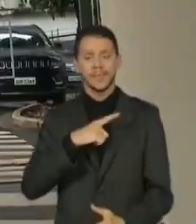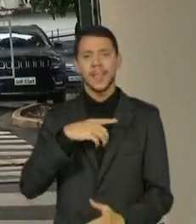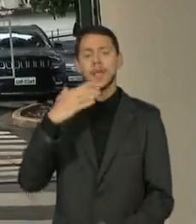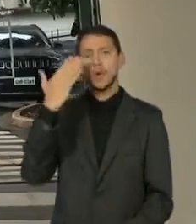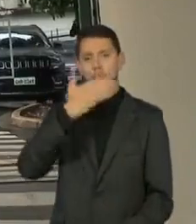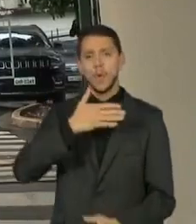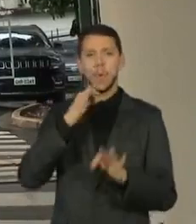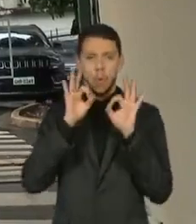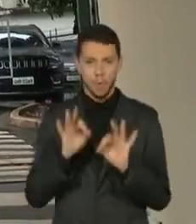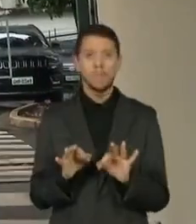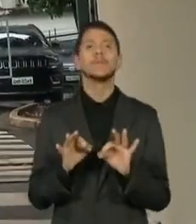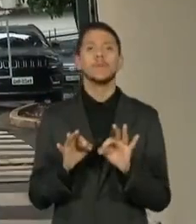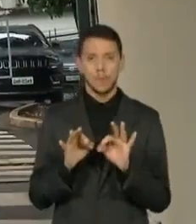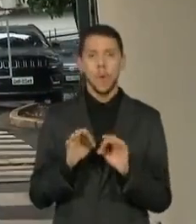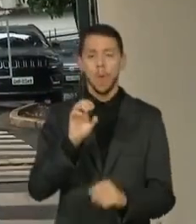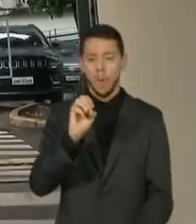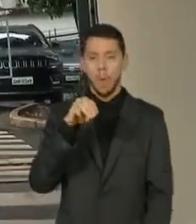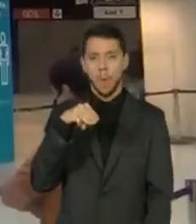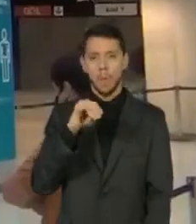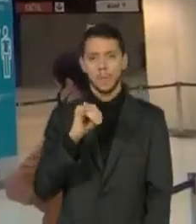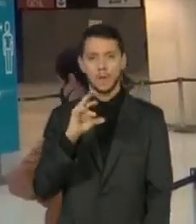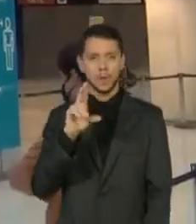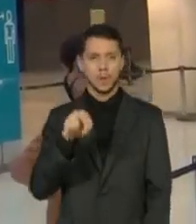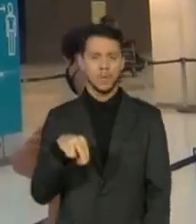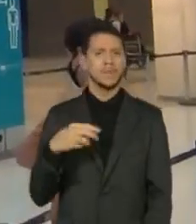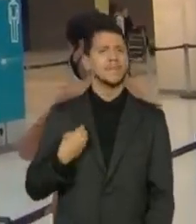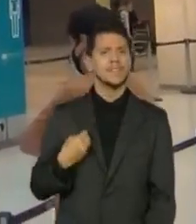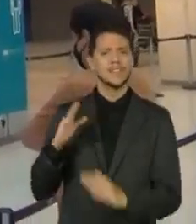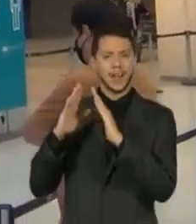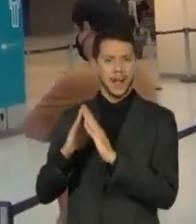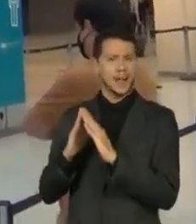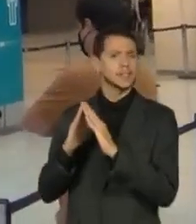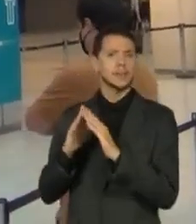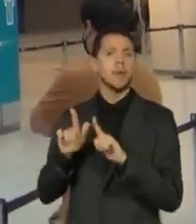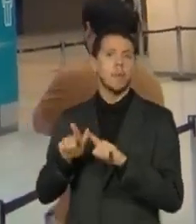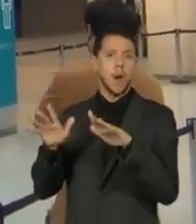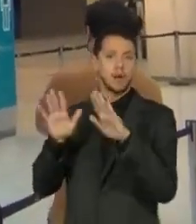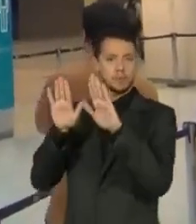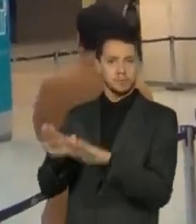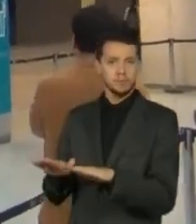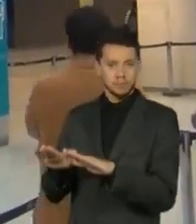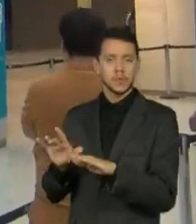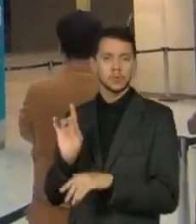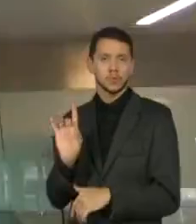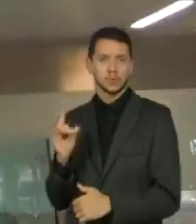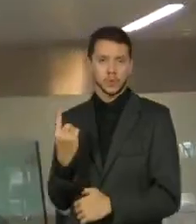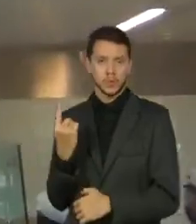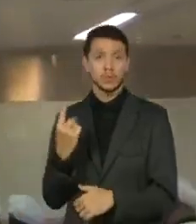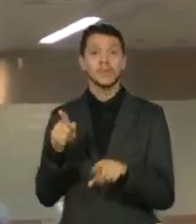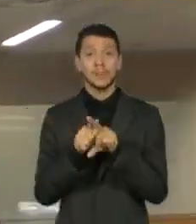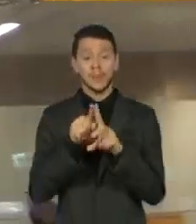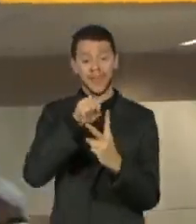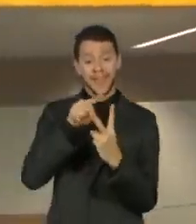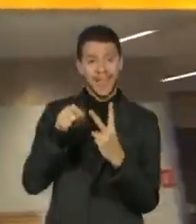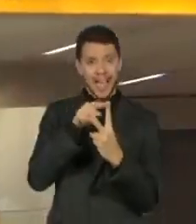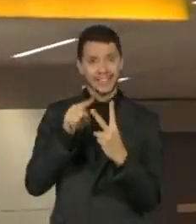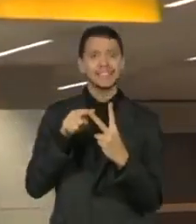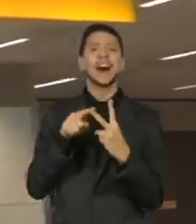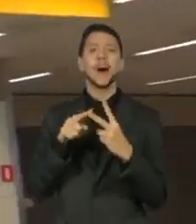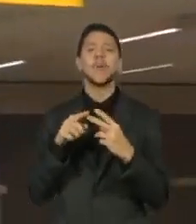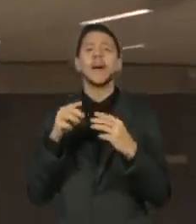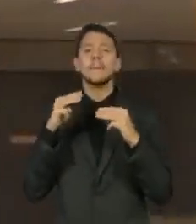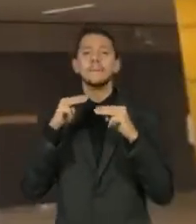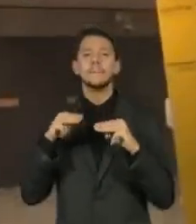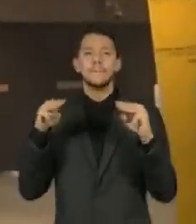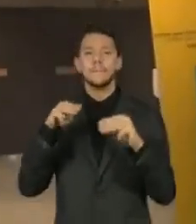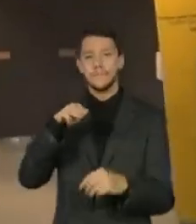Ele está isolado em casa, em Guarulhos. A outra confirmação é de um casal de missionários que veio da África do Sul